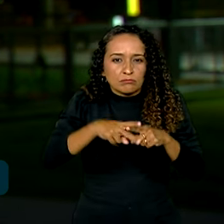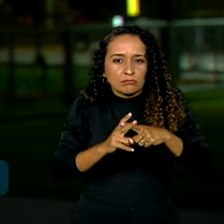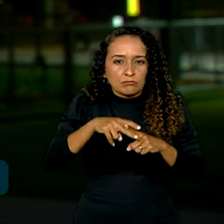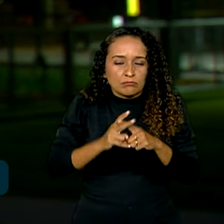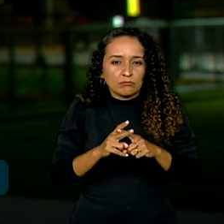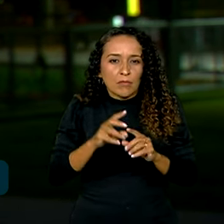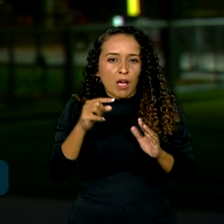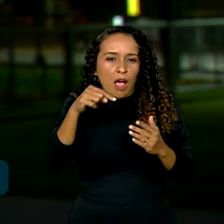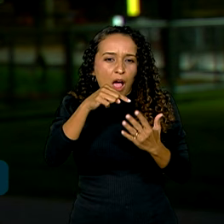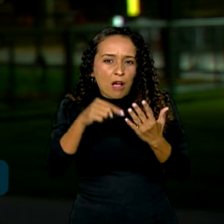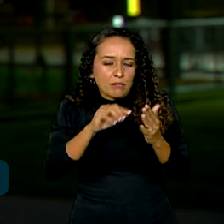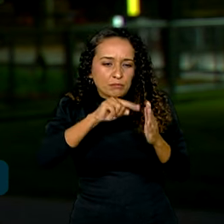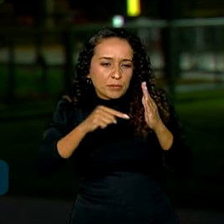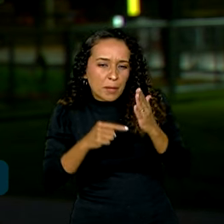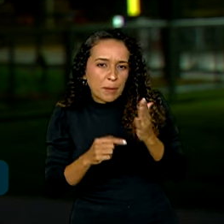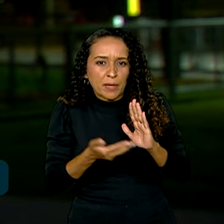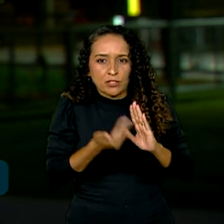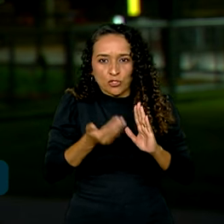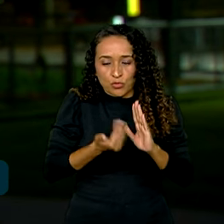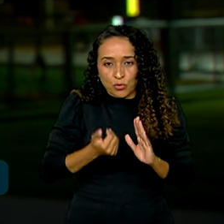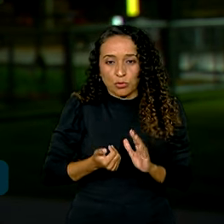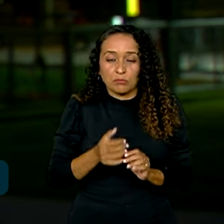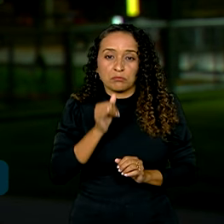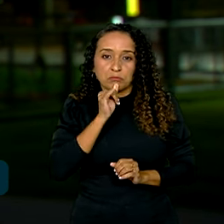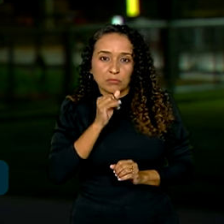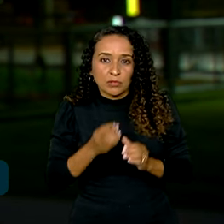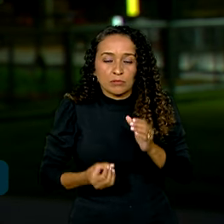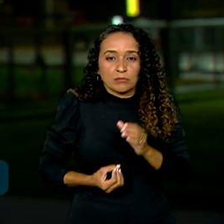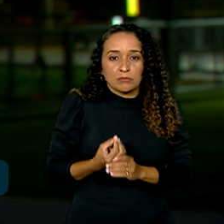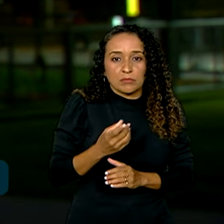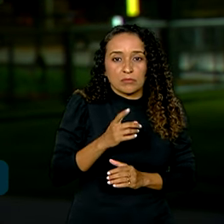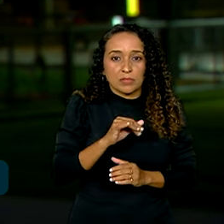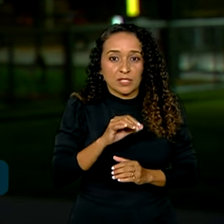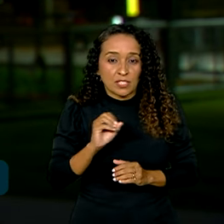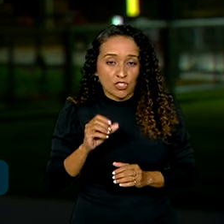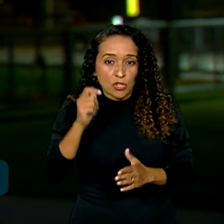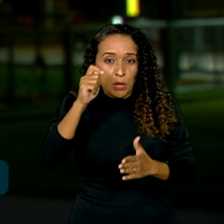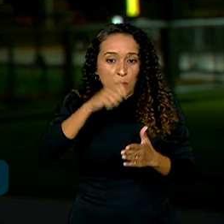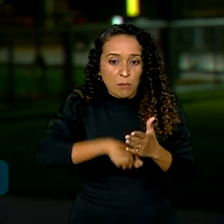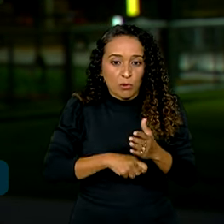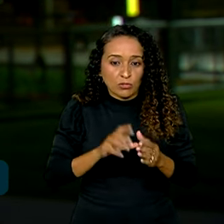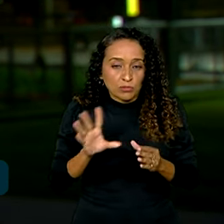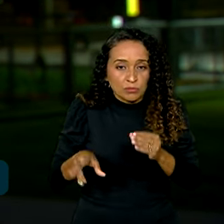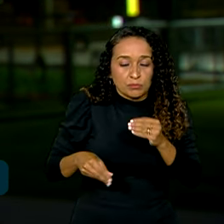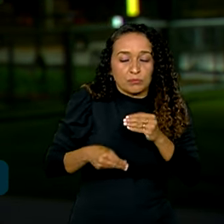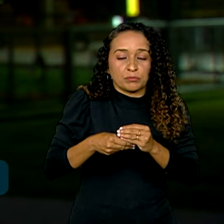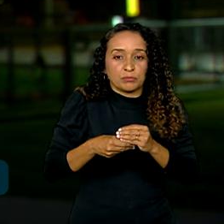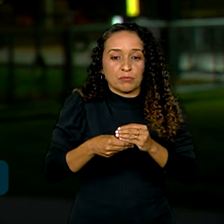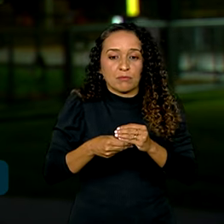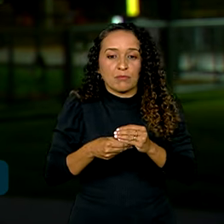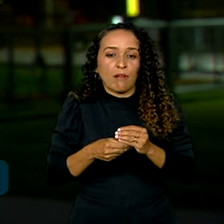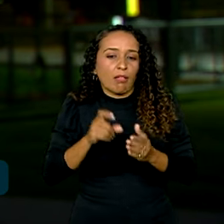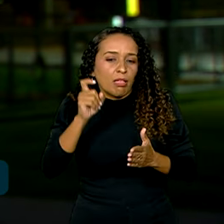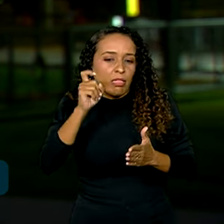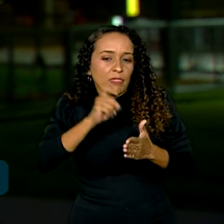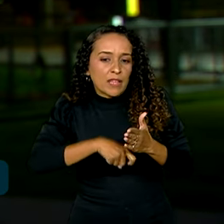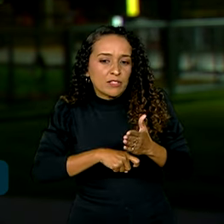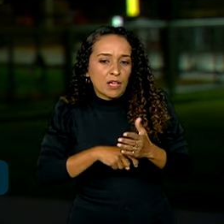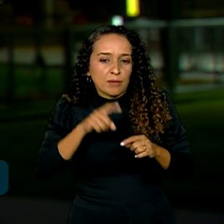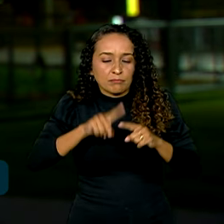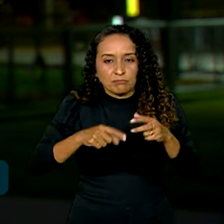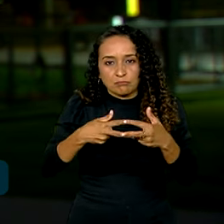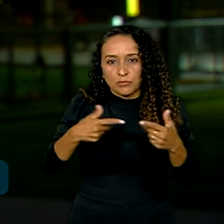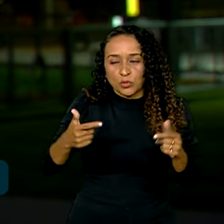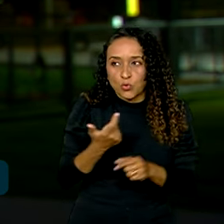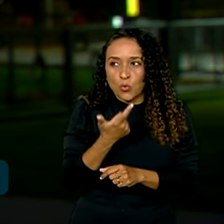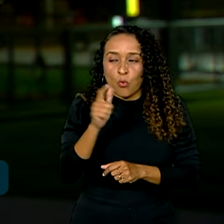alguns pontos retirados, como o que criava a CID, um imposto adicional para taxar produtos